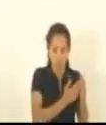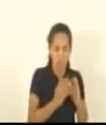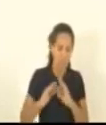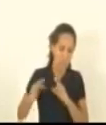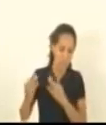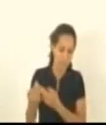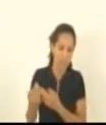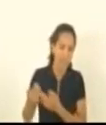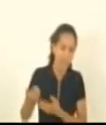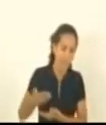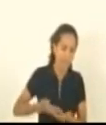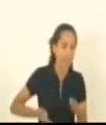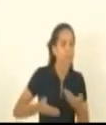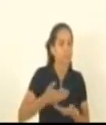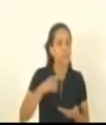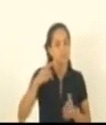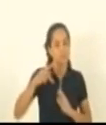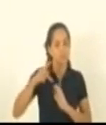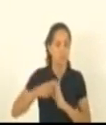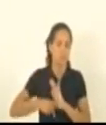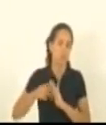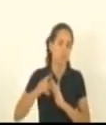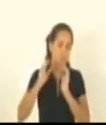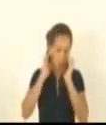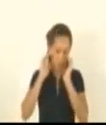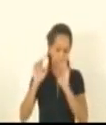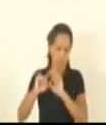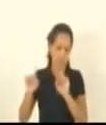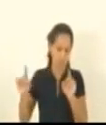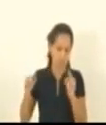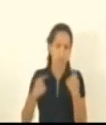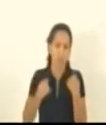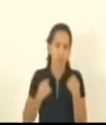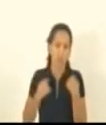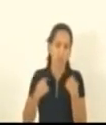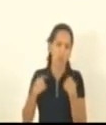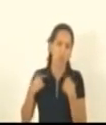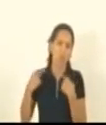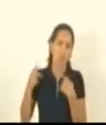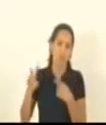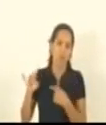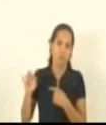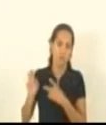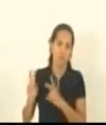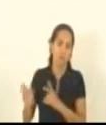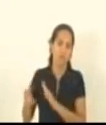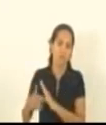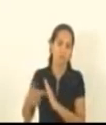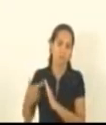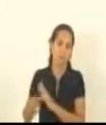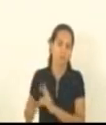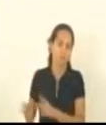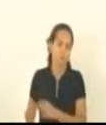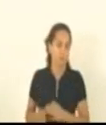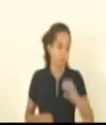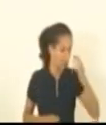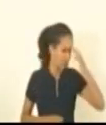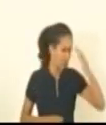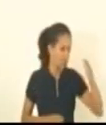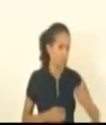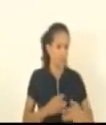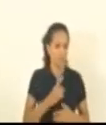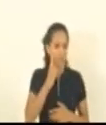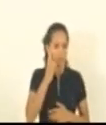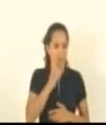contrário com todo respeito a esse projeto, encaminhando dessa forma o meu voto pela manutenção do veto na Comissão de Justiça. Obrigado, deputado